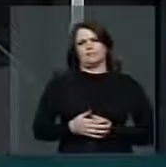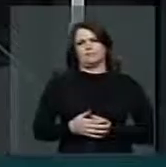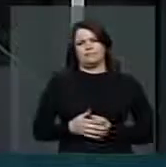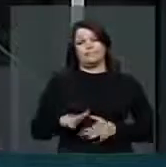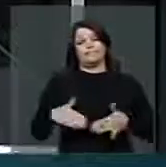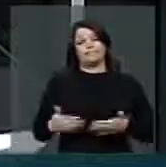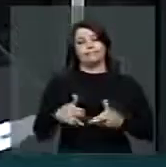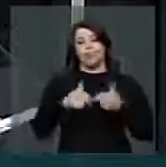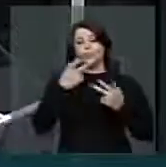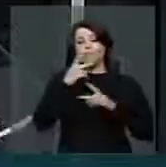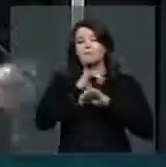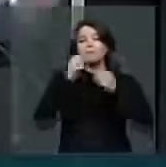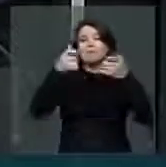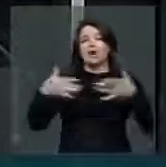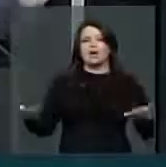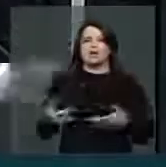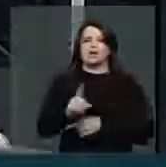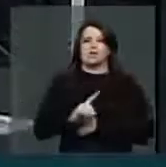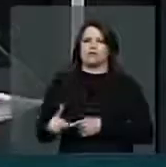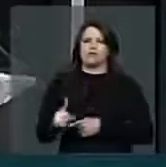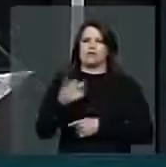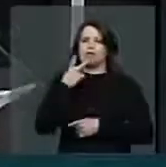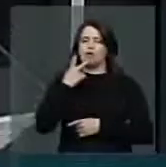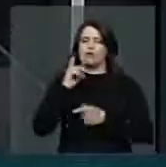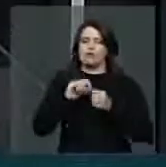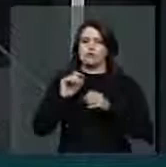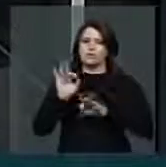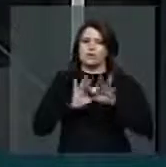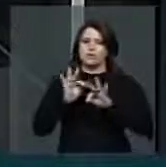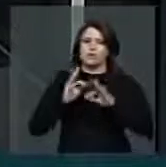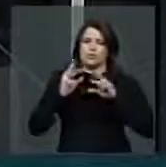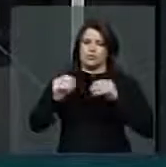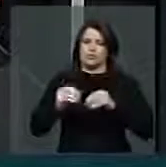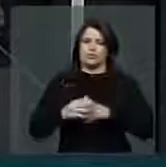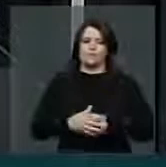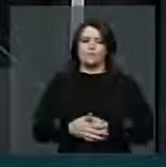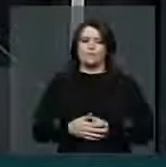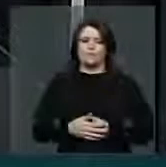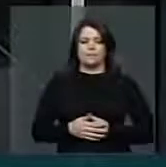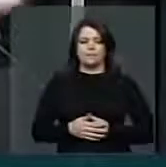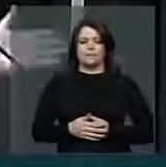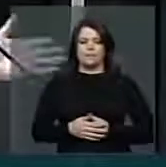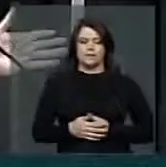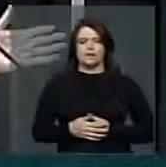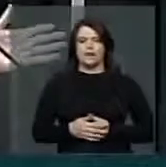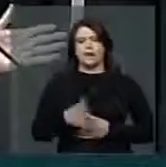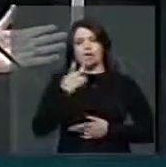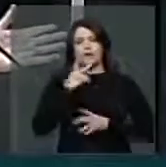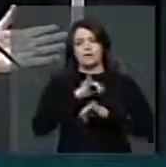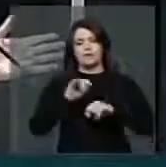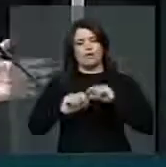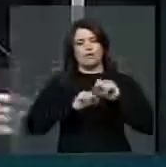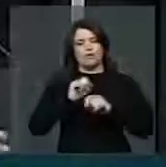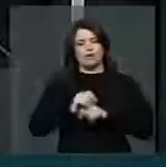Então, mas eu não quero falar sobre isso agora. Eu vou falar isso pela liderança, presidente. Eu quero dizer que as pessoas também não lembram mais.